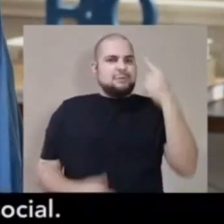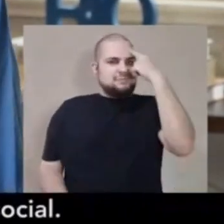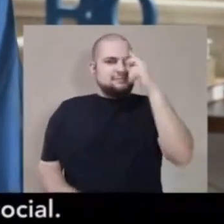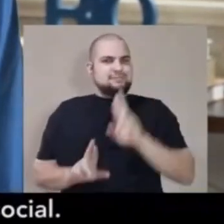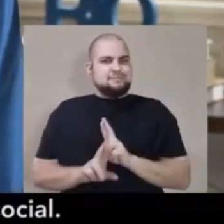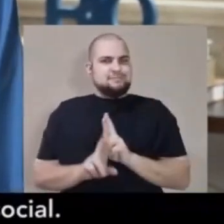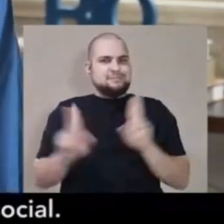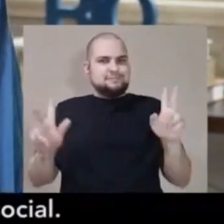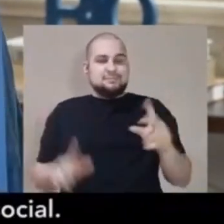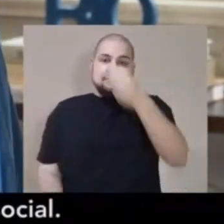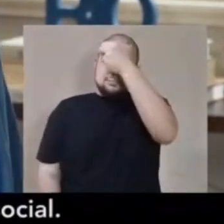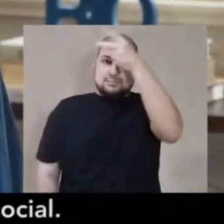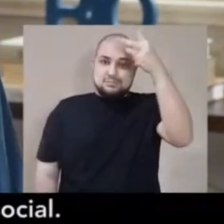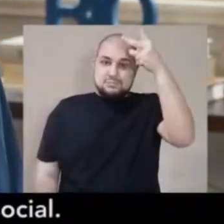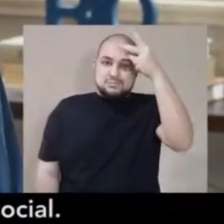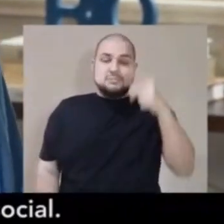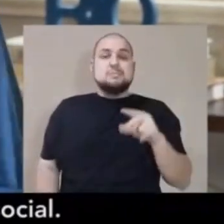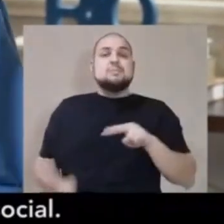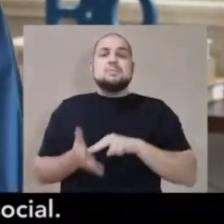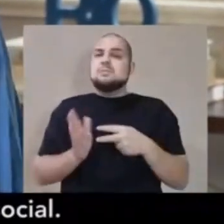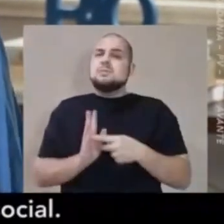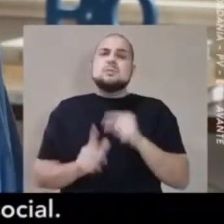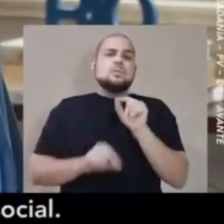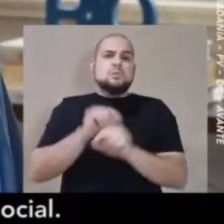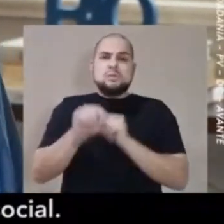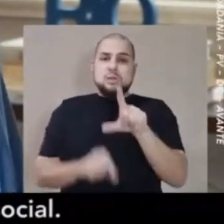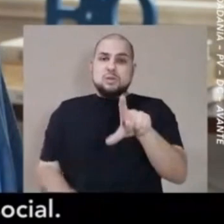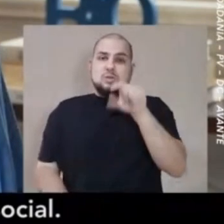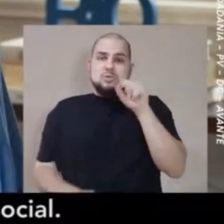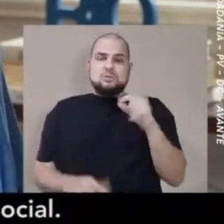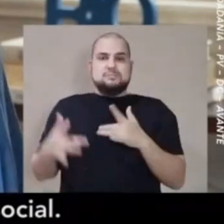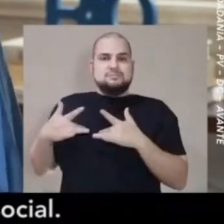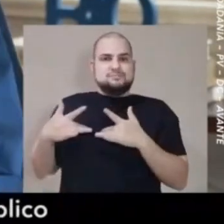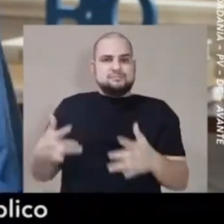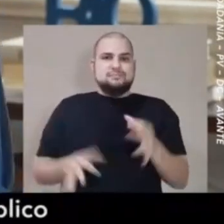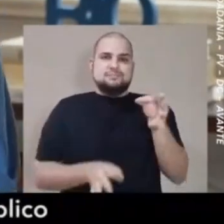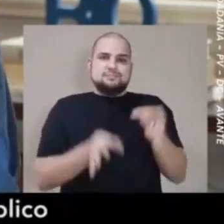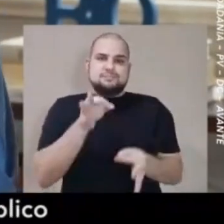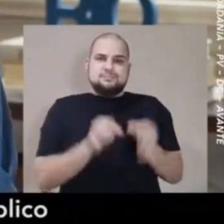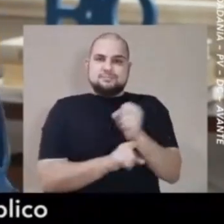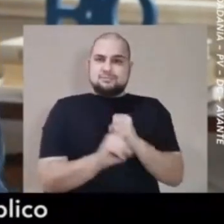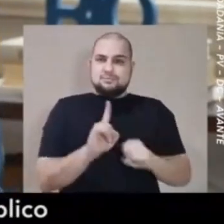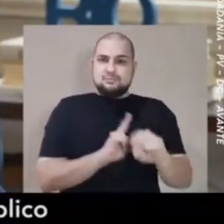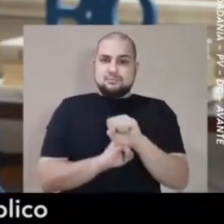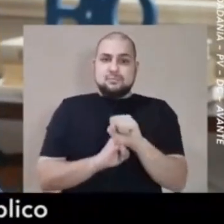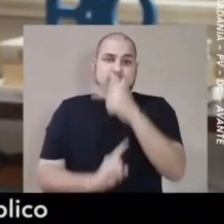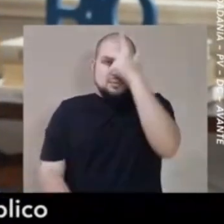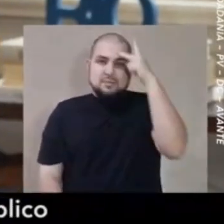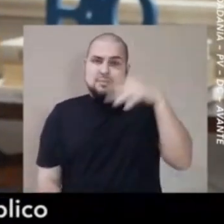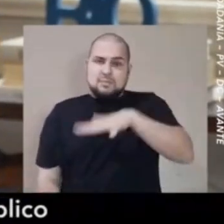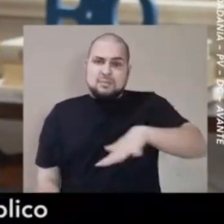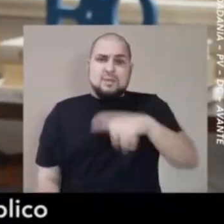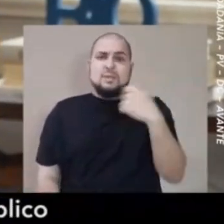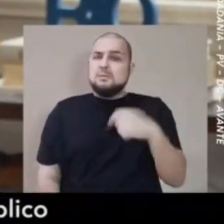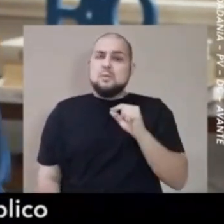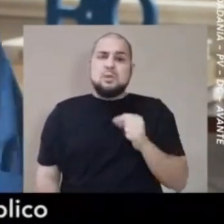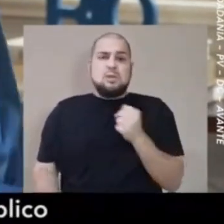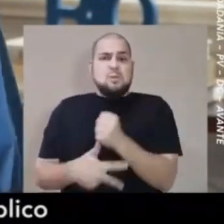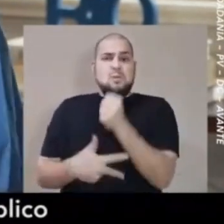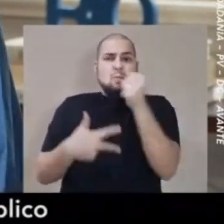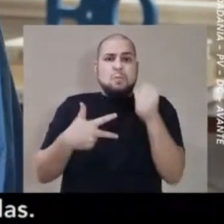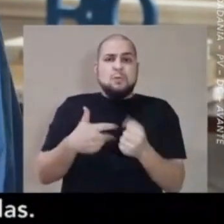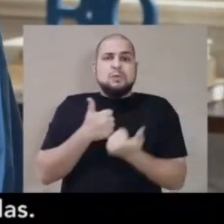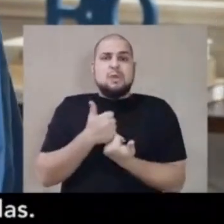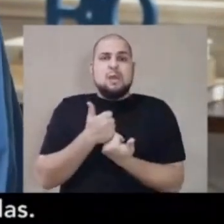Governar e escolher o caminho da solidariedade e da justiça social As pessoas só precisam de uma pequena ajuda do poder